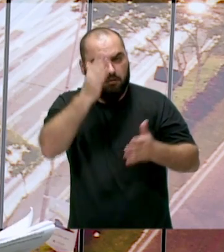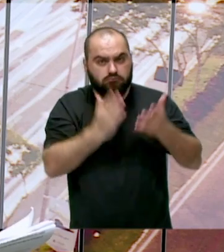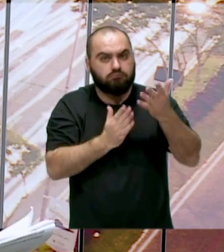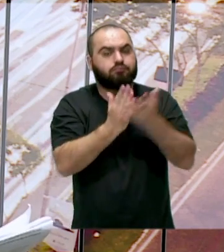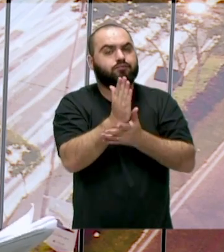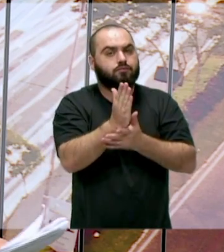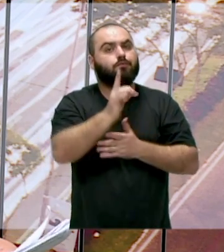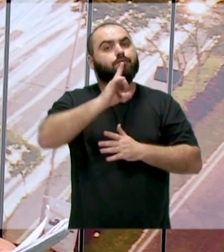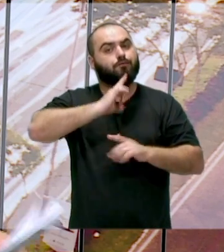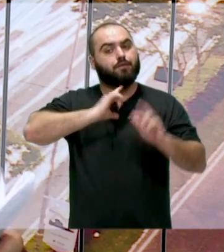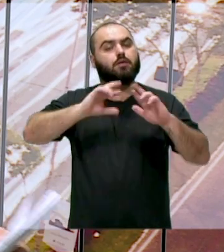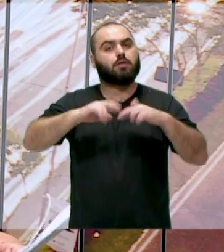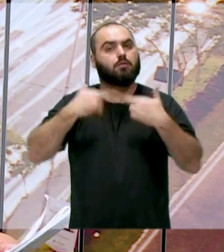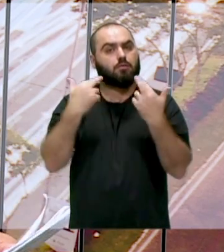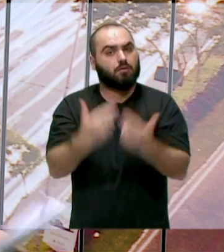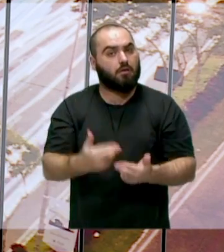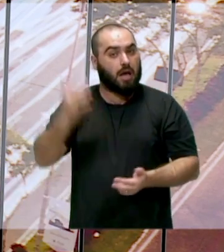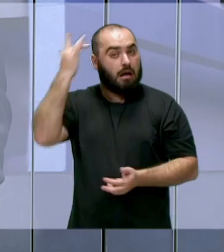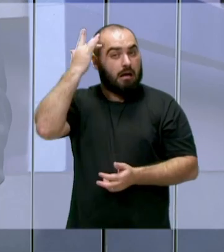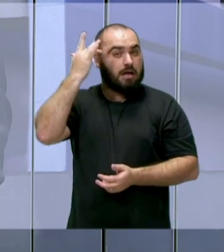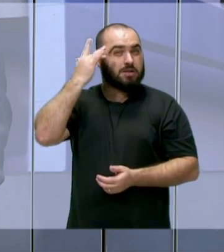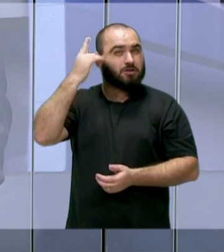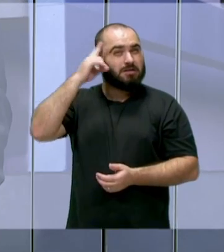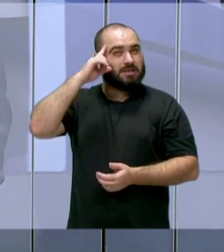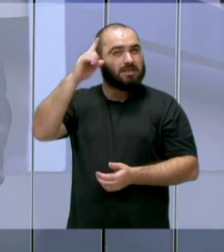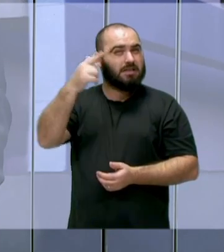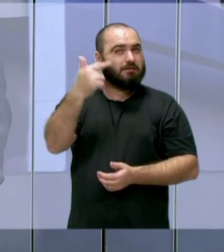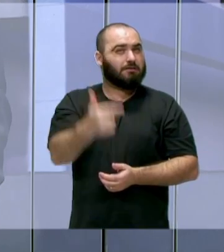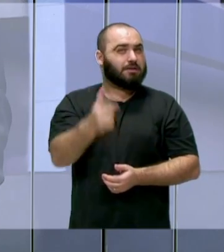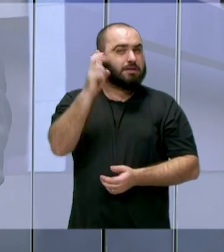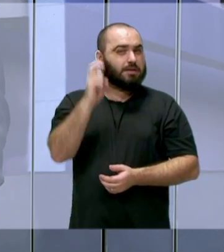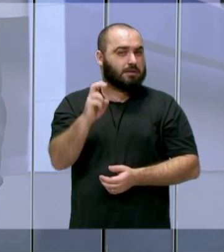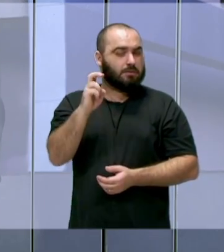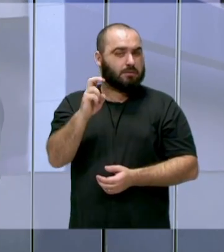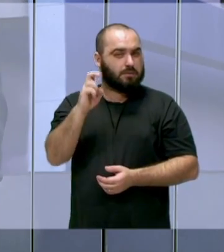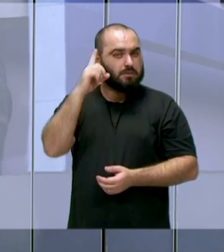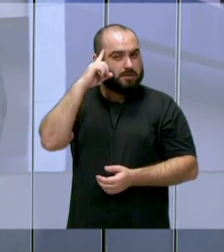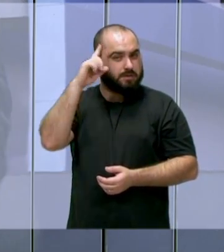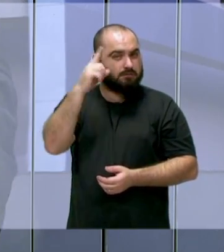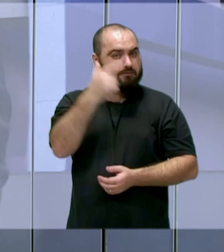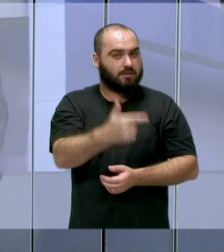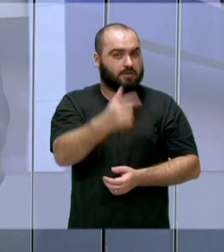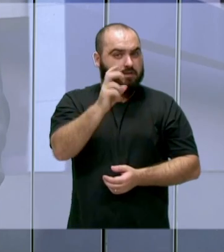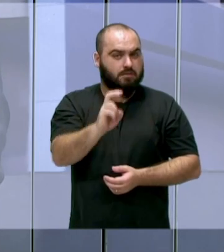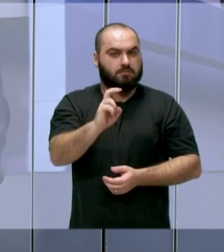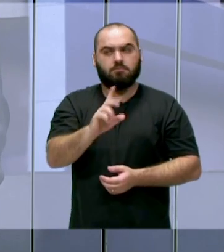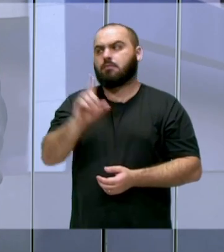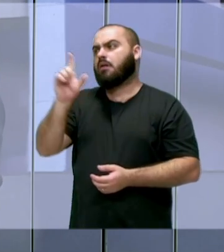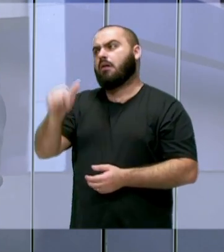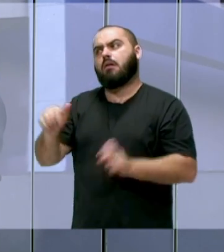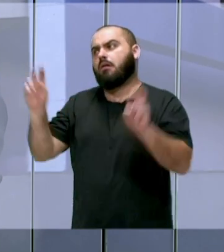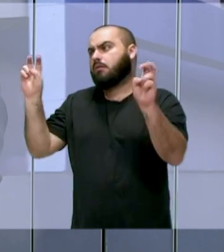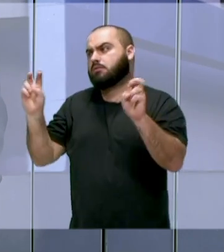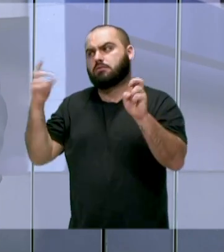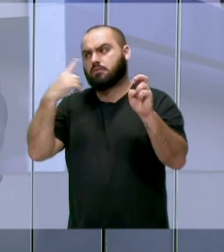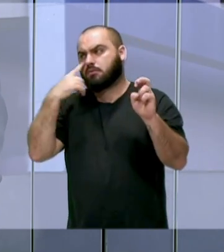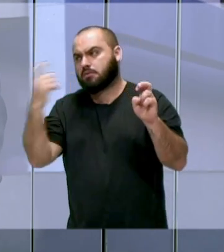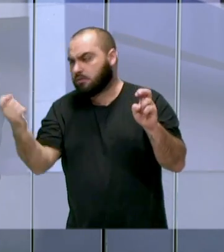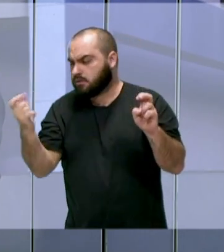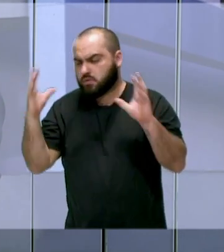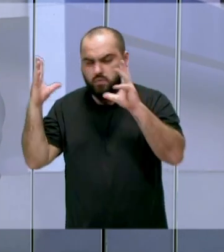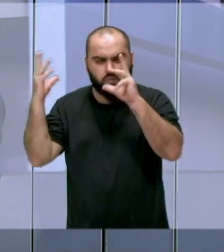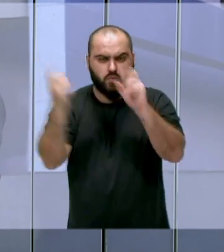realizada a audiência pública, talvez na data de 25, agora? É um assunto de interesse de todos, né Maurício? Quem não quer que a cidade